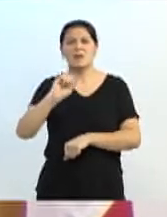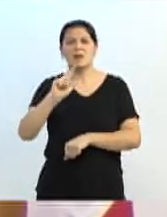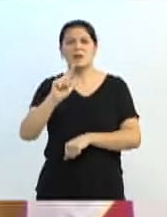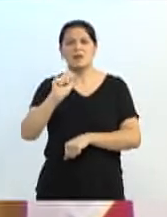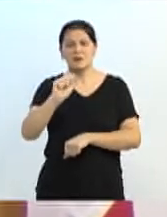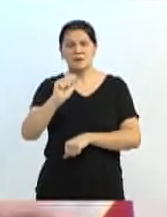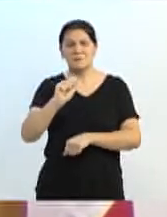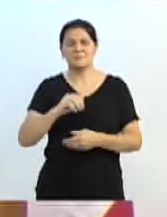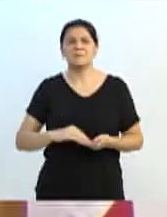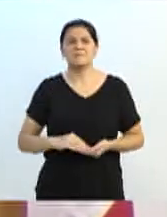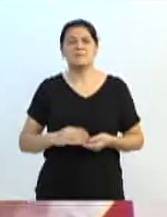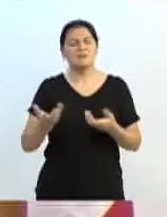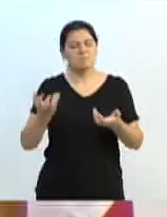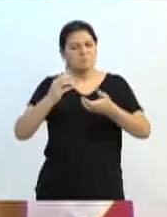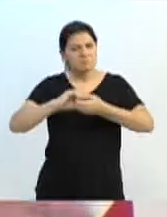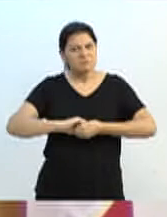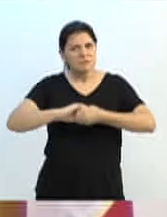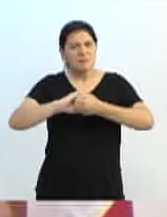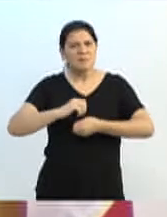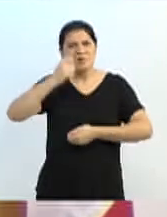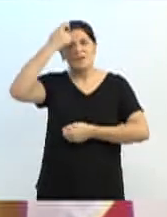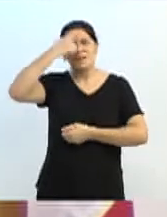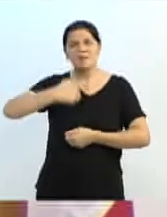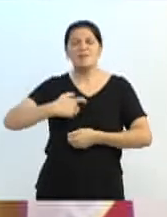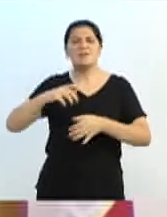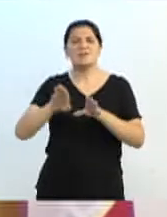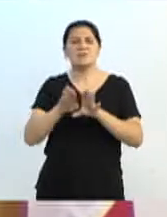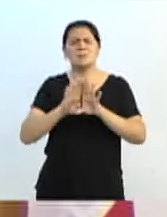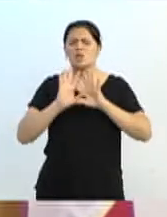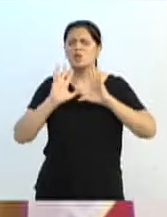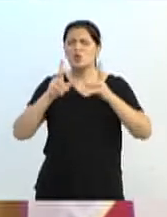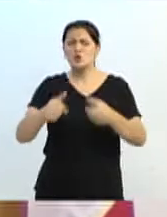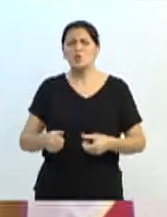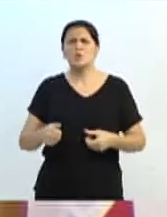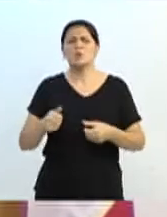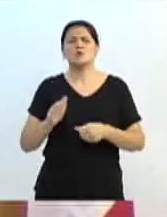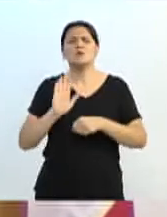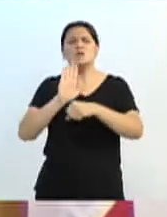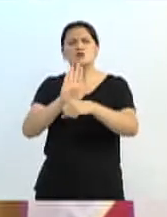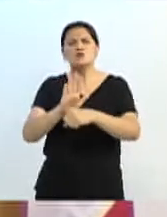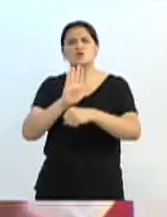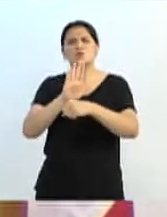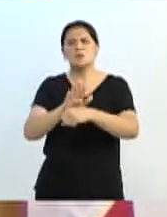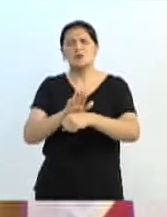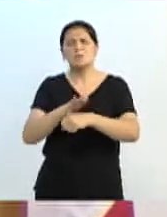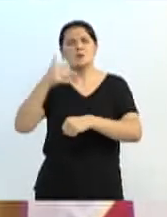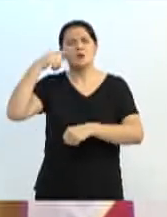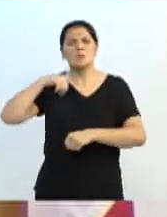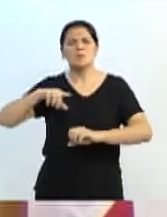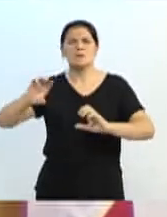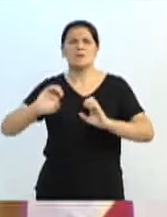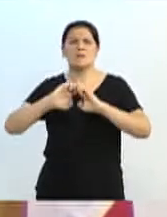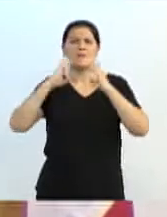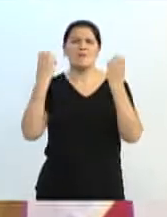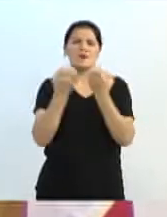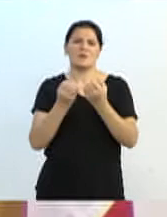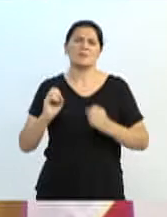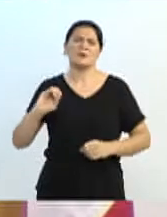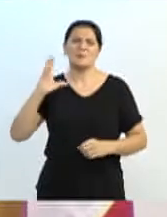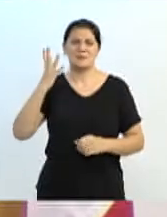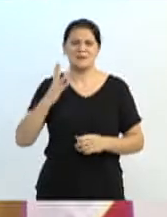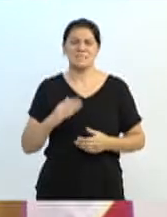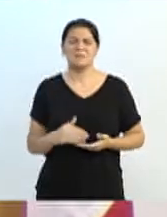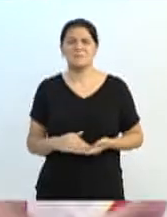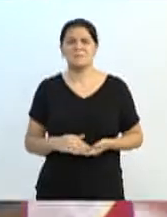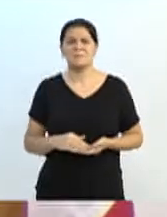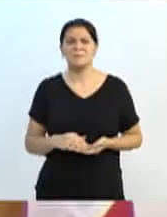todos que proporcionaram, os patrocinadores também, para que esse evento possa acontecer. Bom,